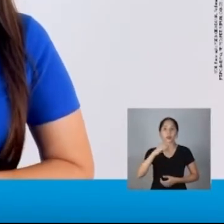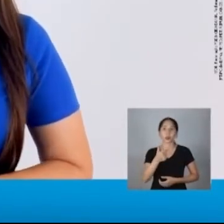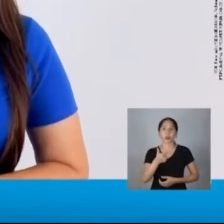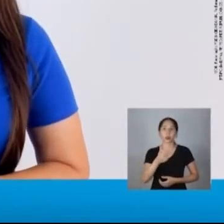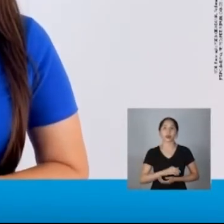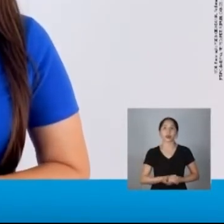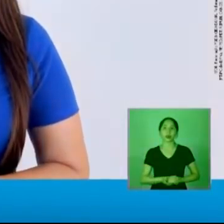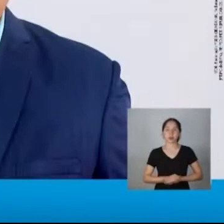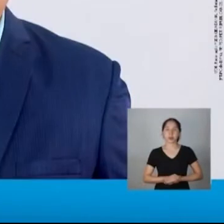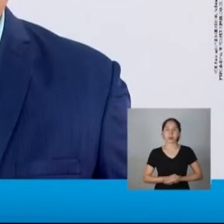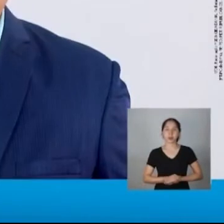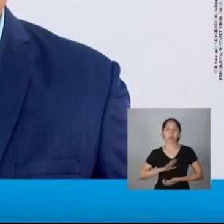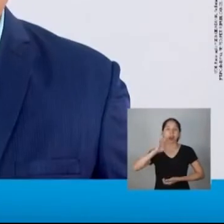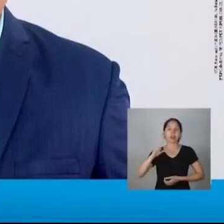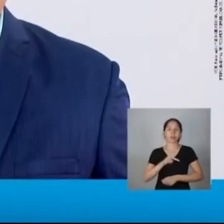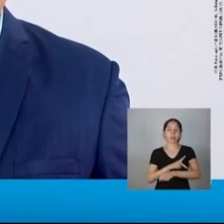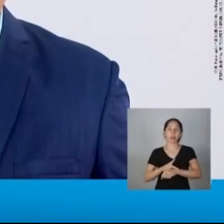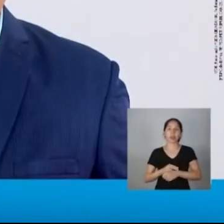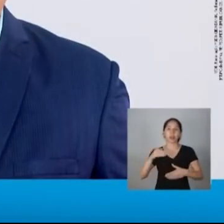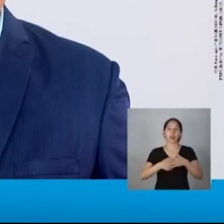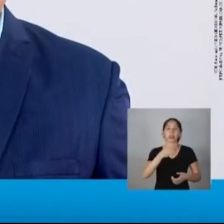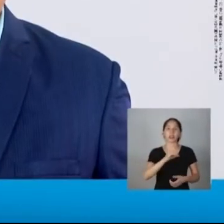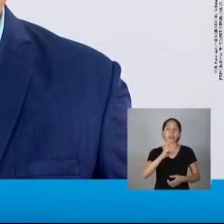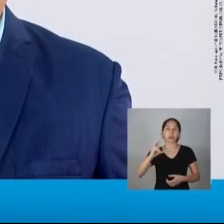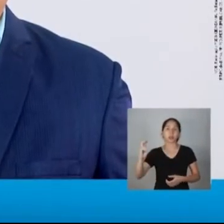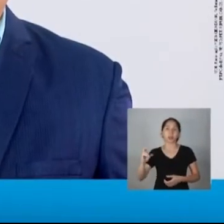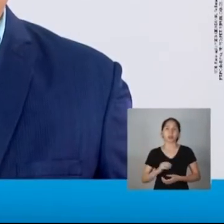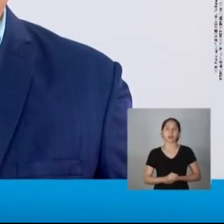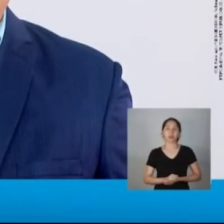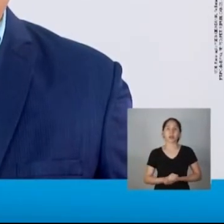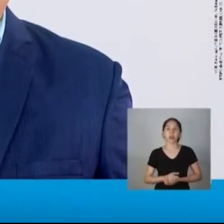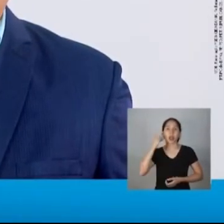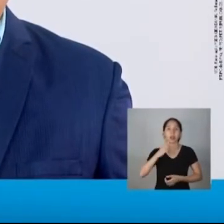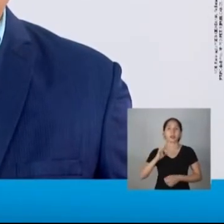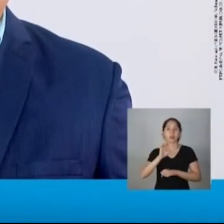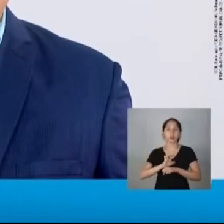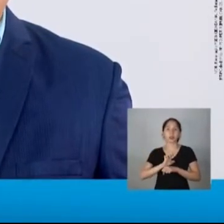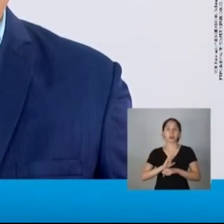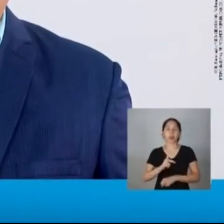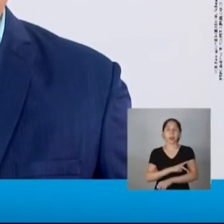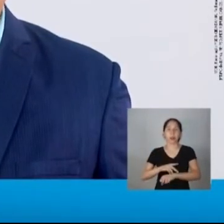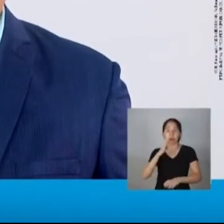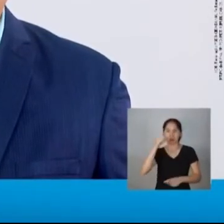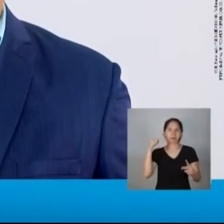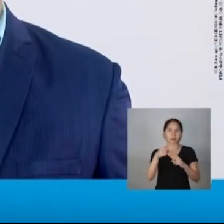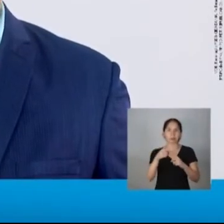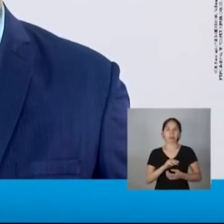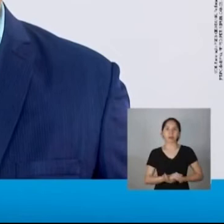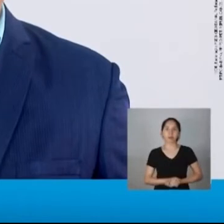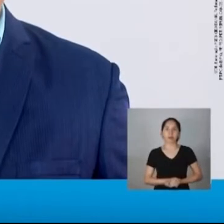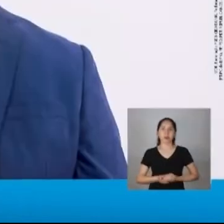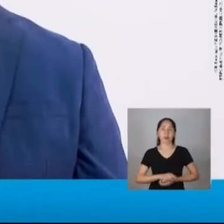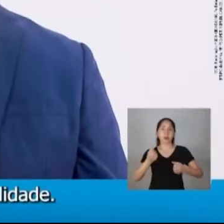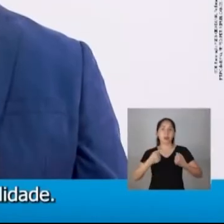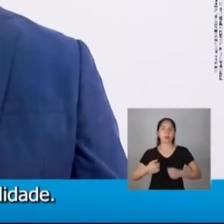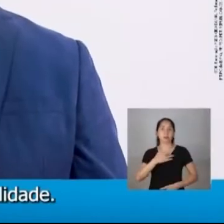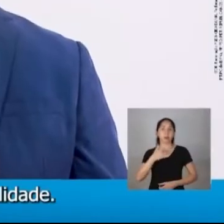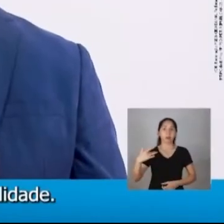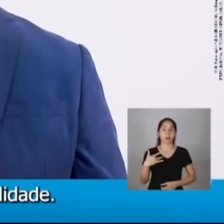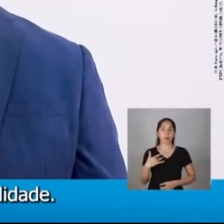-022. Pedagogo Jean Lobato 10-555 para deputado estadual. A pedagogia é a nossa bandeira.